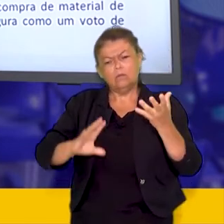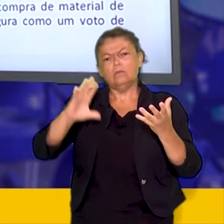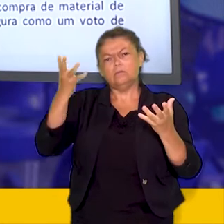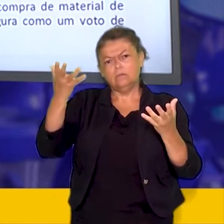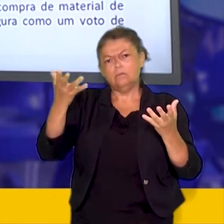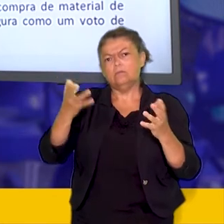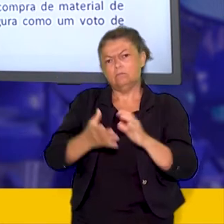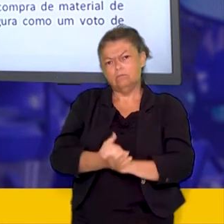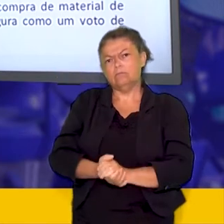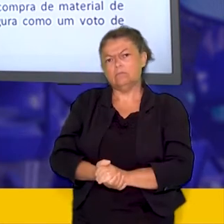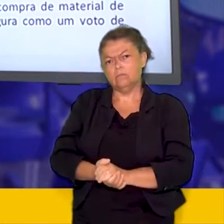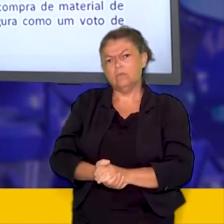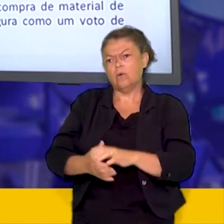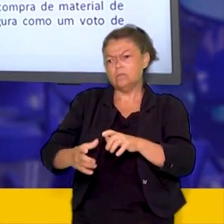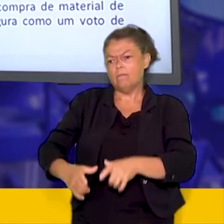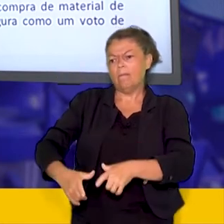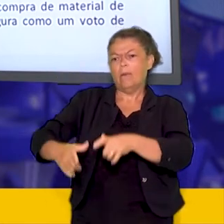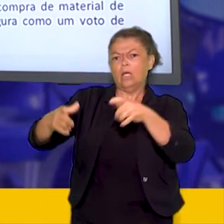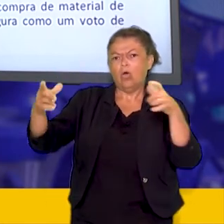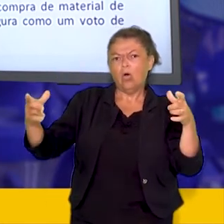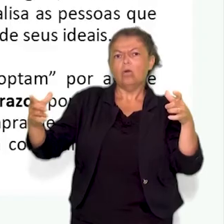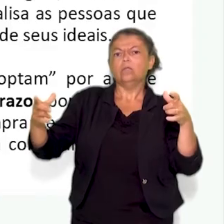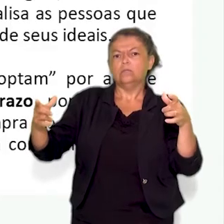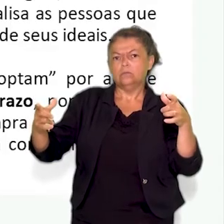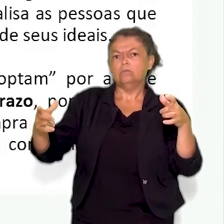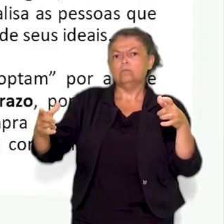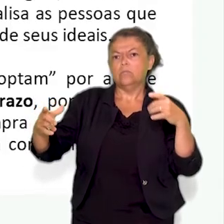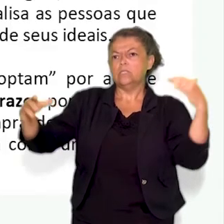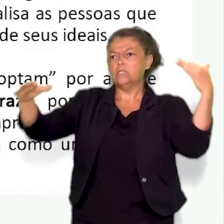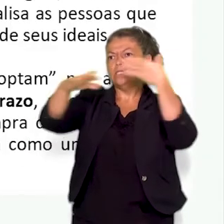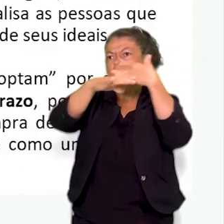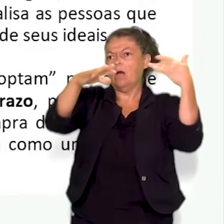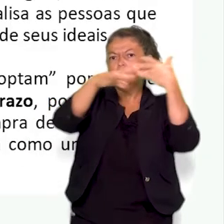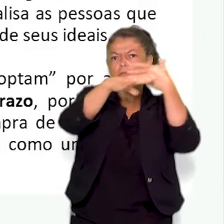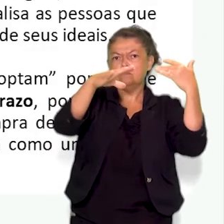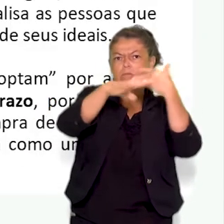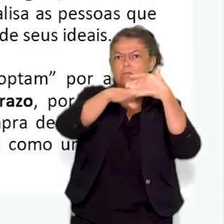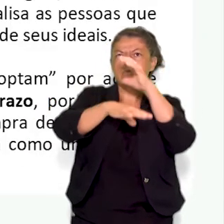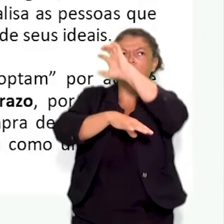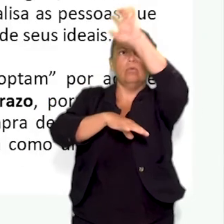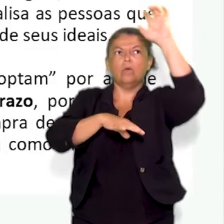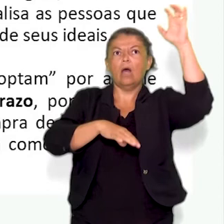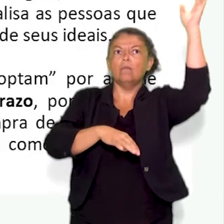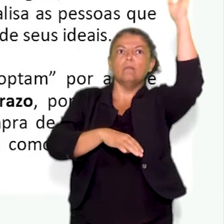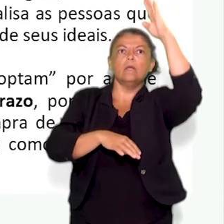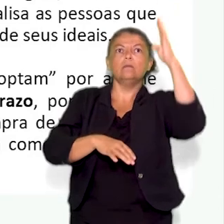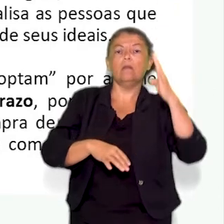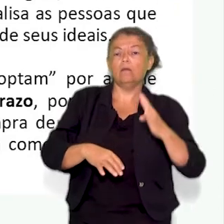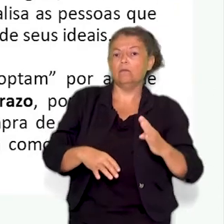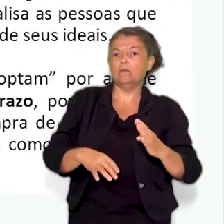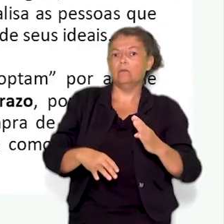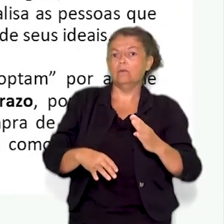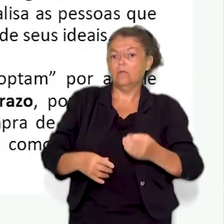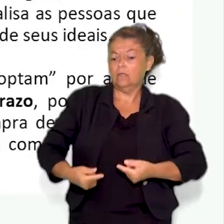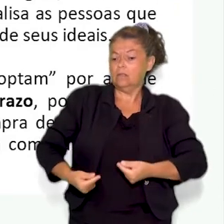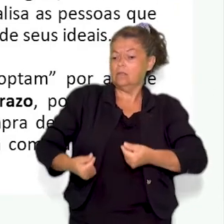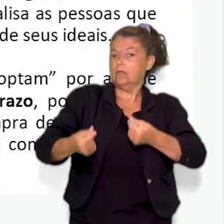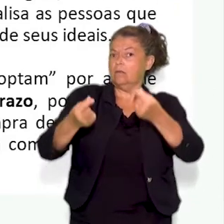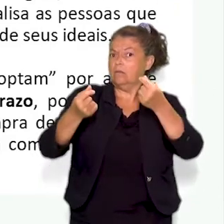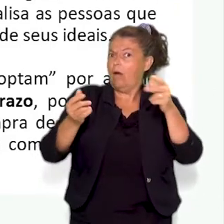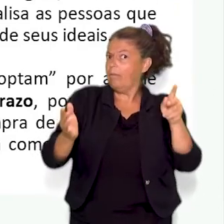do interior brasileiro onde a principal fonte de renda é a própria prefeitura.